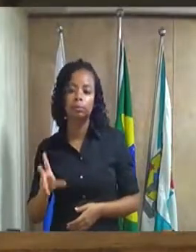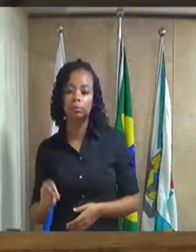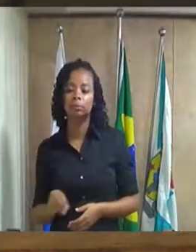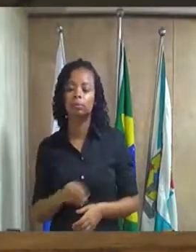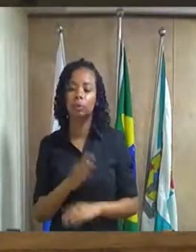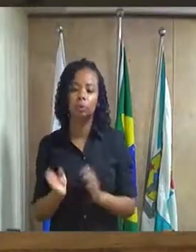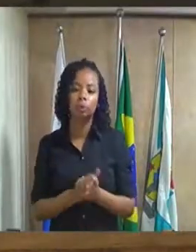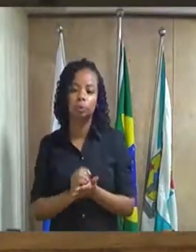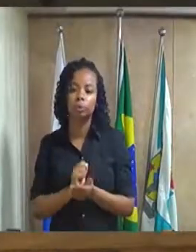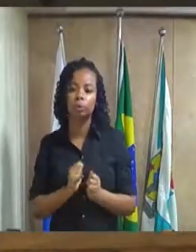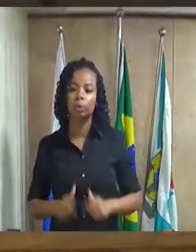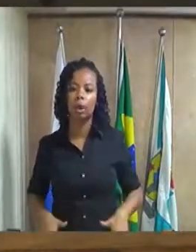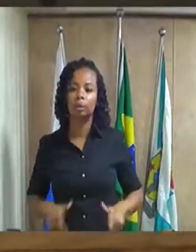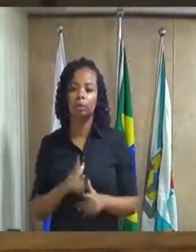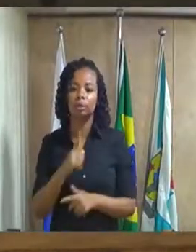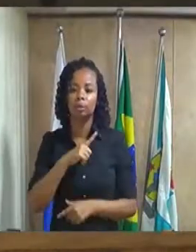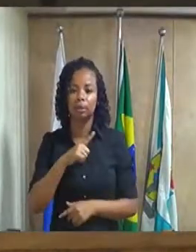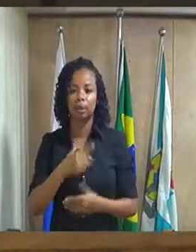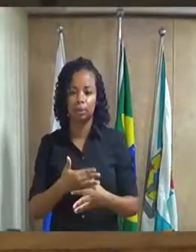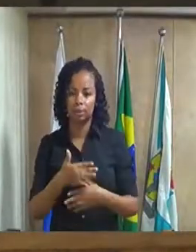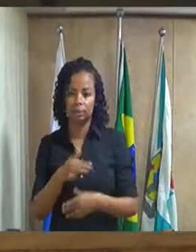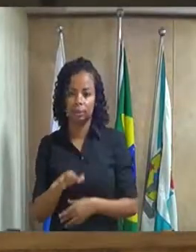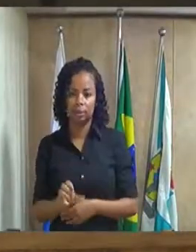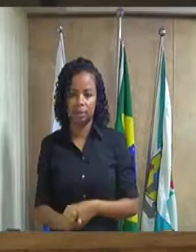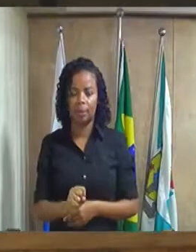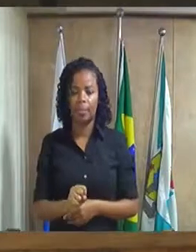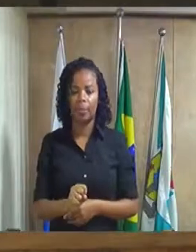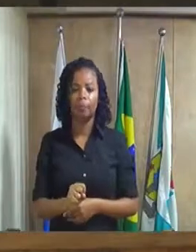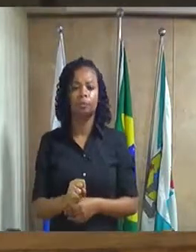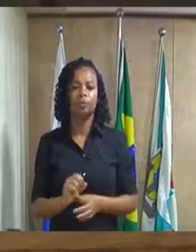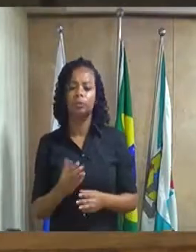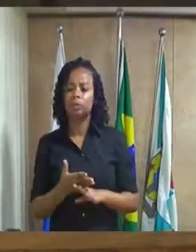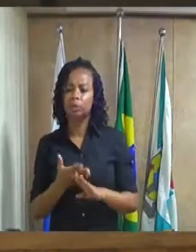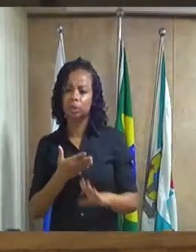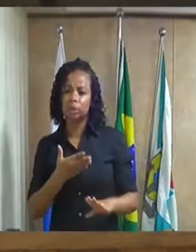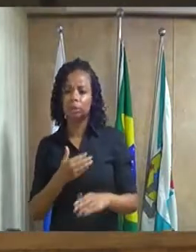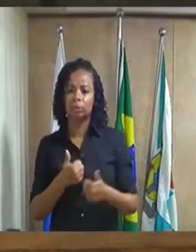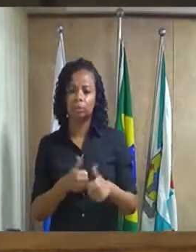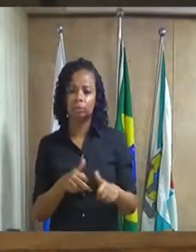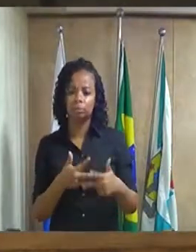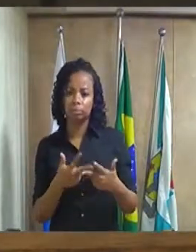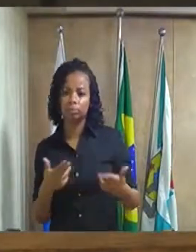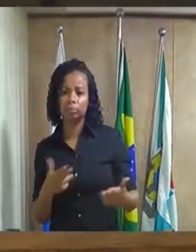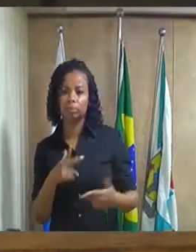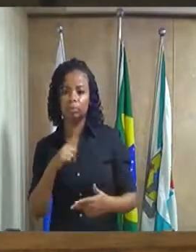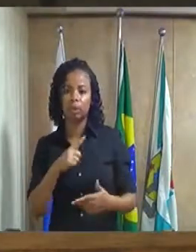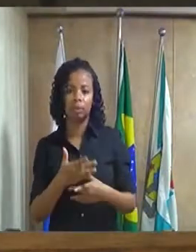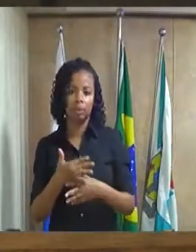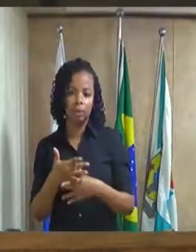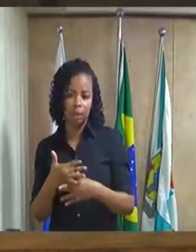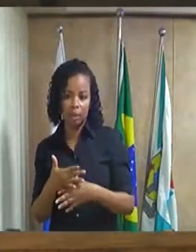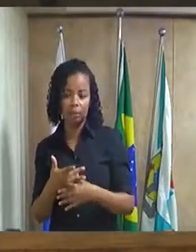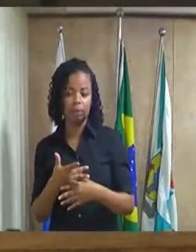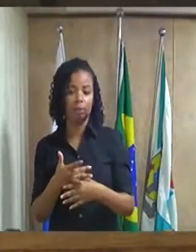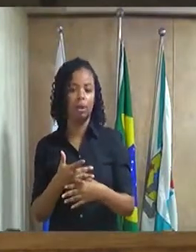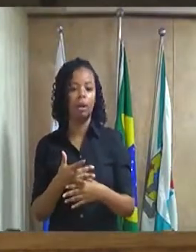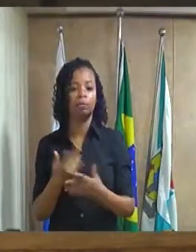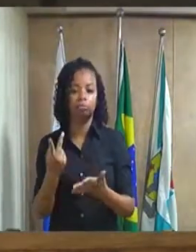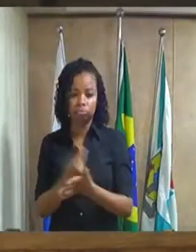que a cidade tem não obstante senhor presidente a cidade passa por uma